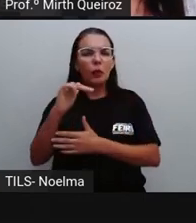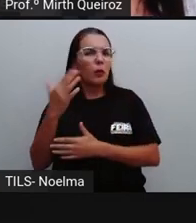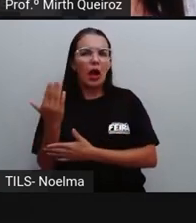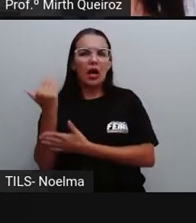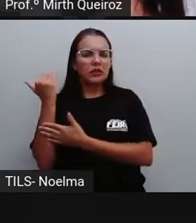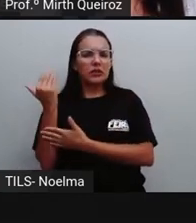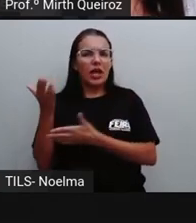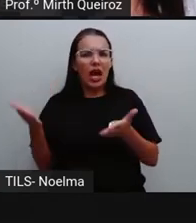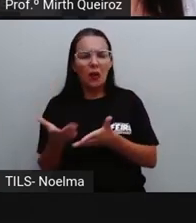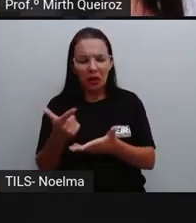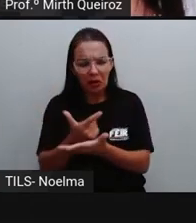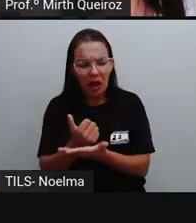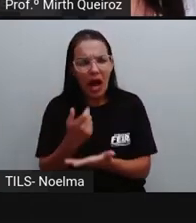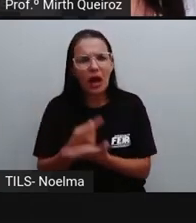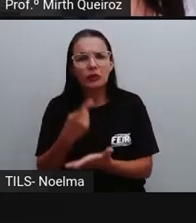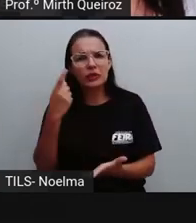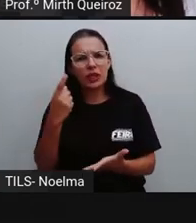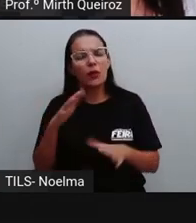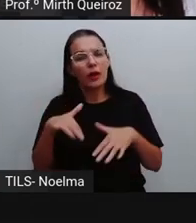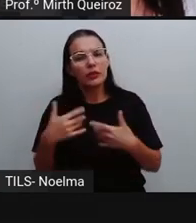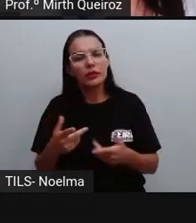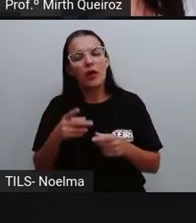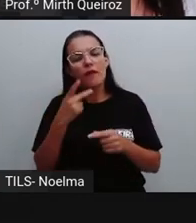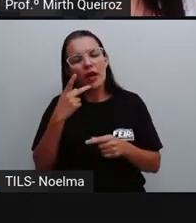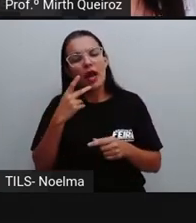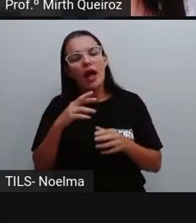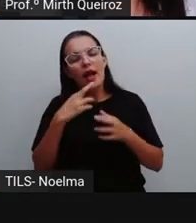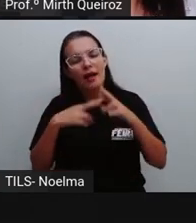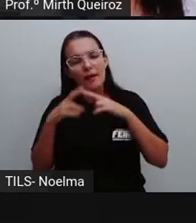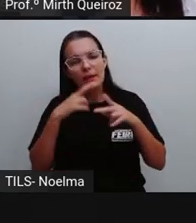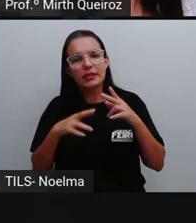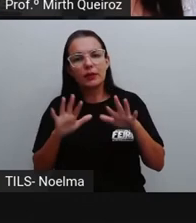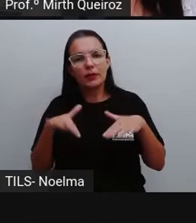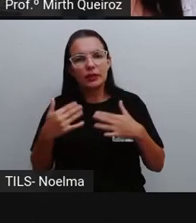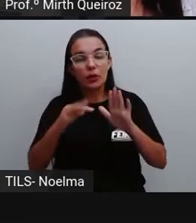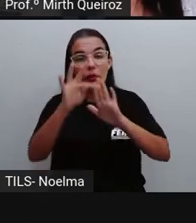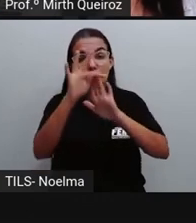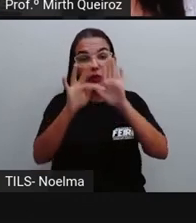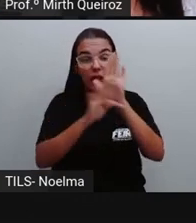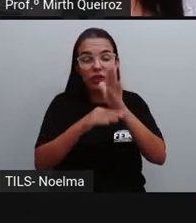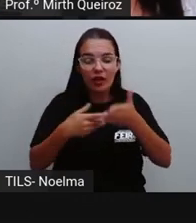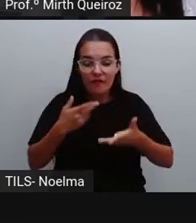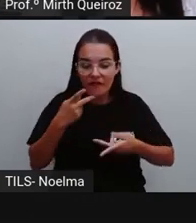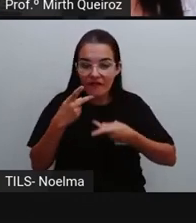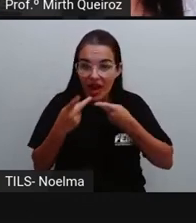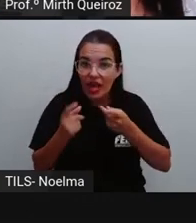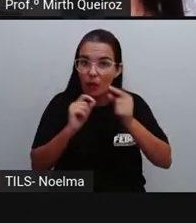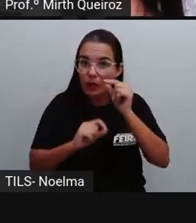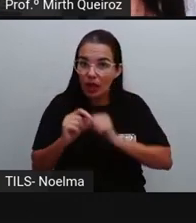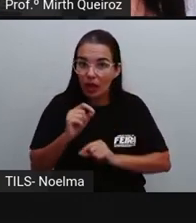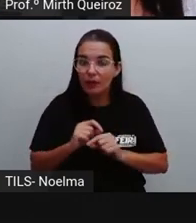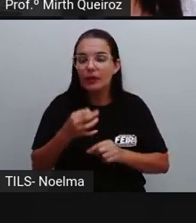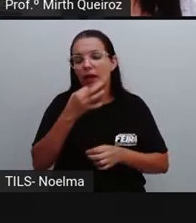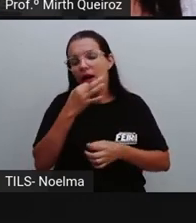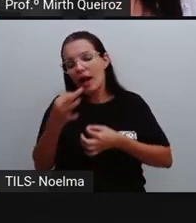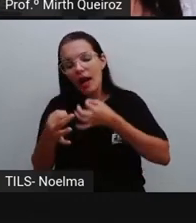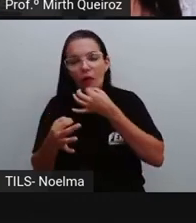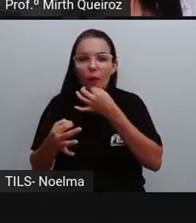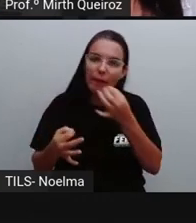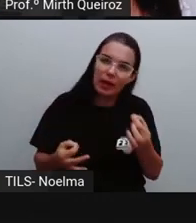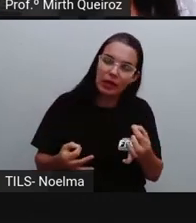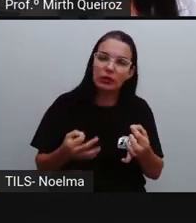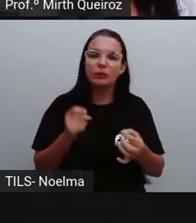então nesse corpo do texto a gente vai falar sobre os motivos da escrita e nós vamos argumentar sobre